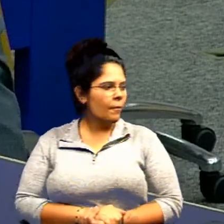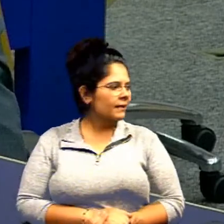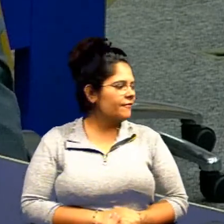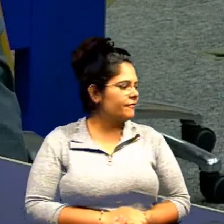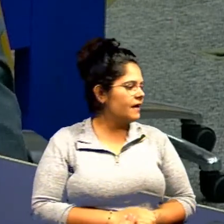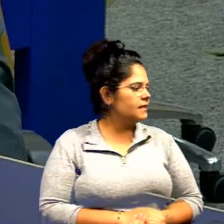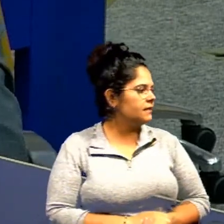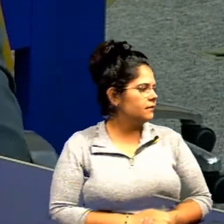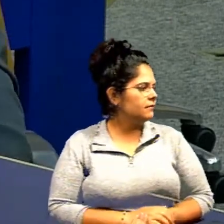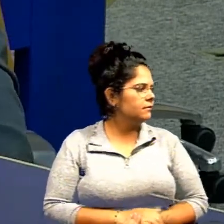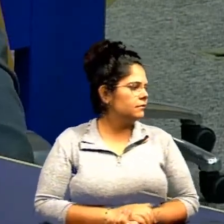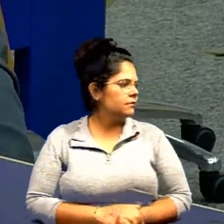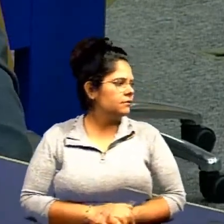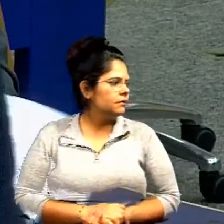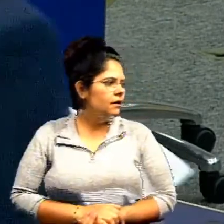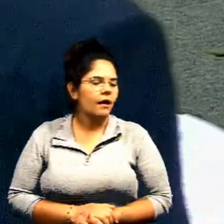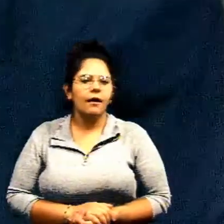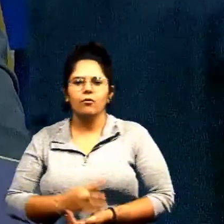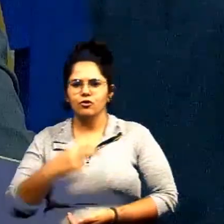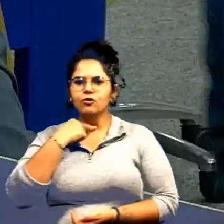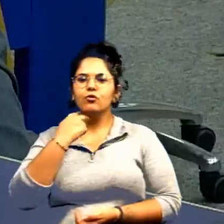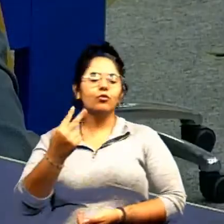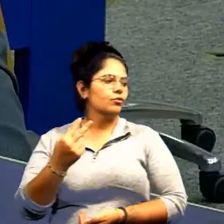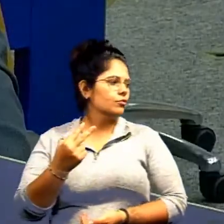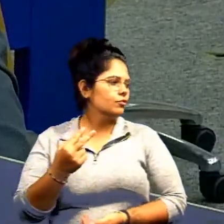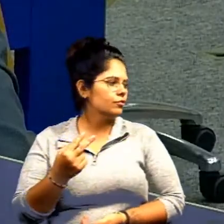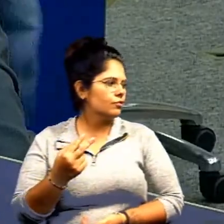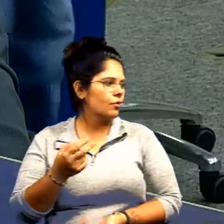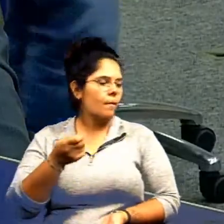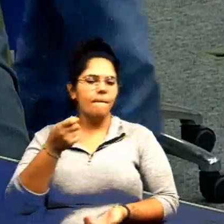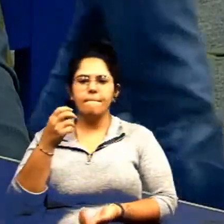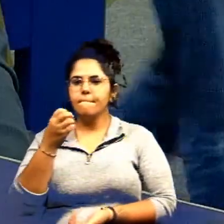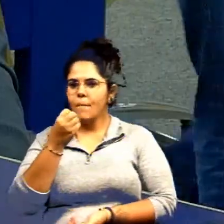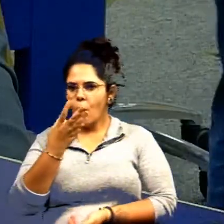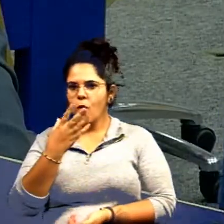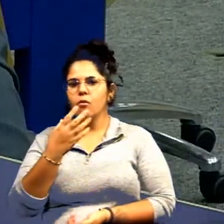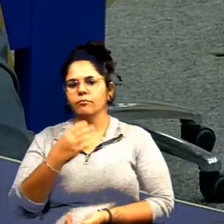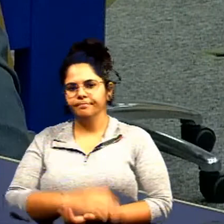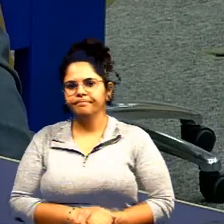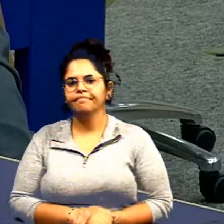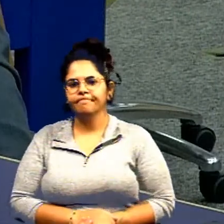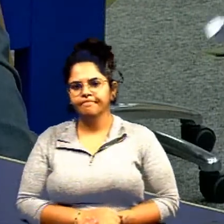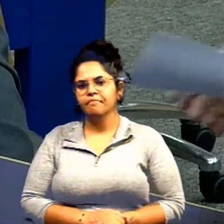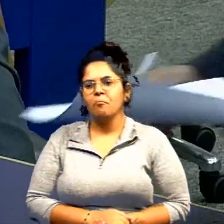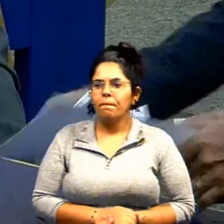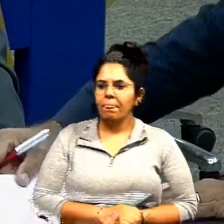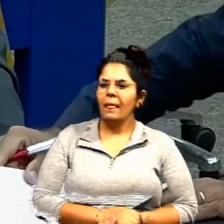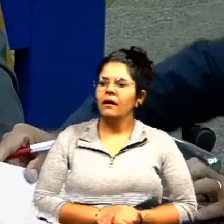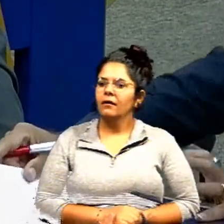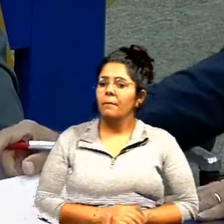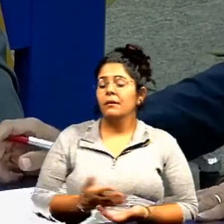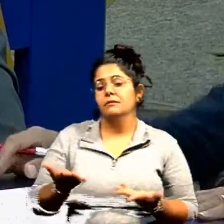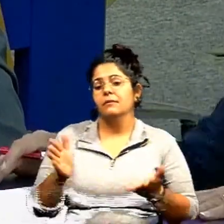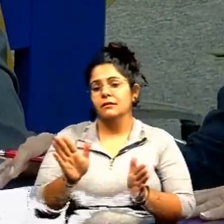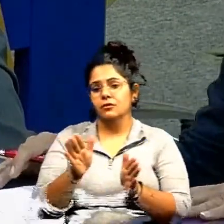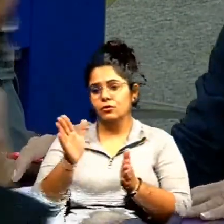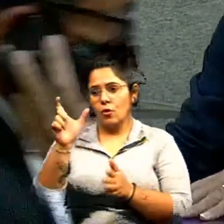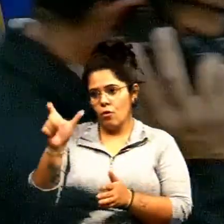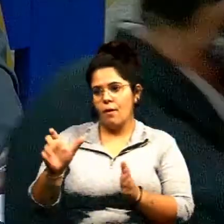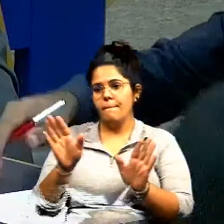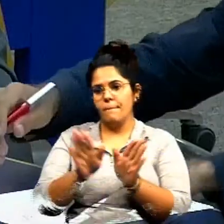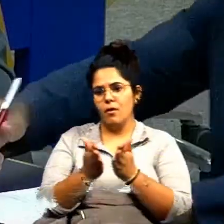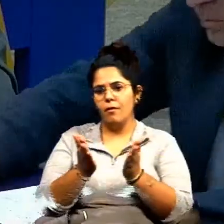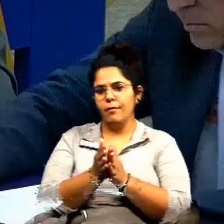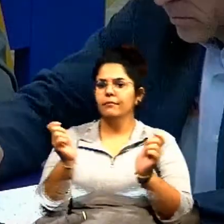alterações que nós propomos e são alterações que vão dar dignidade para as pessoas mais humildes e